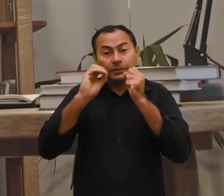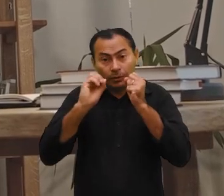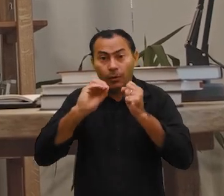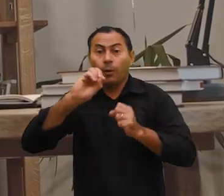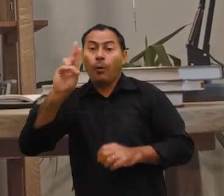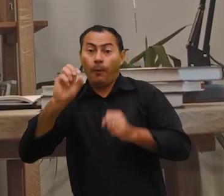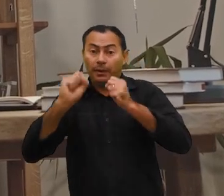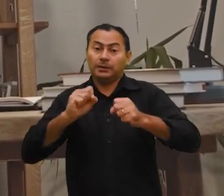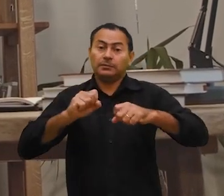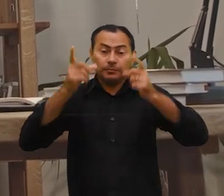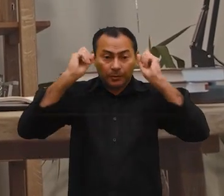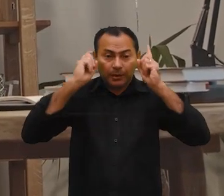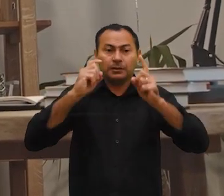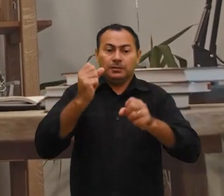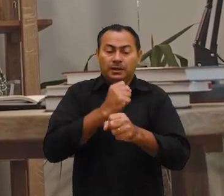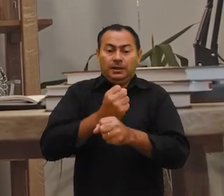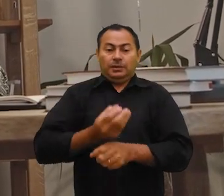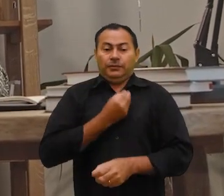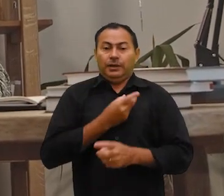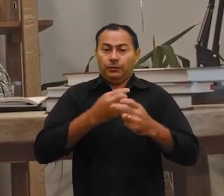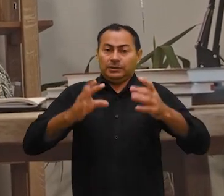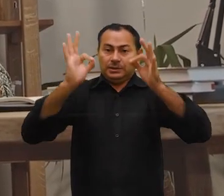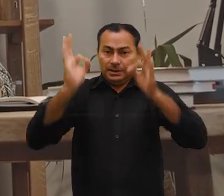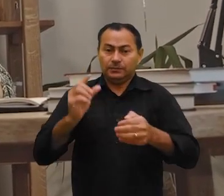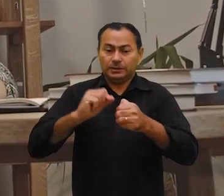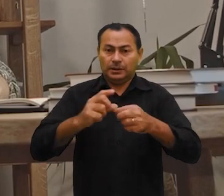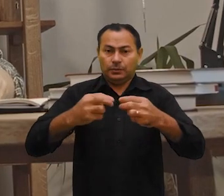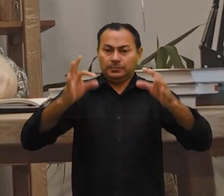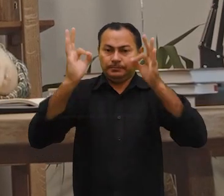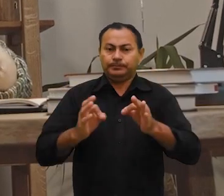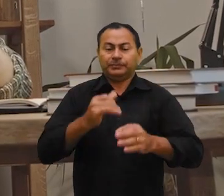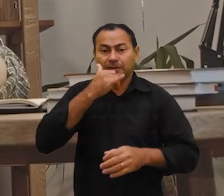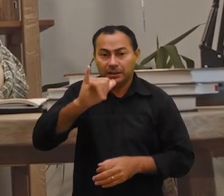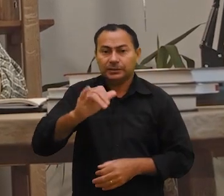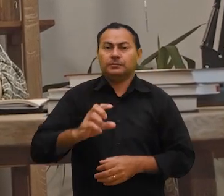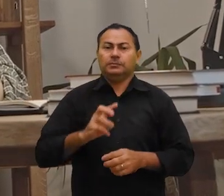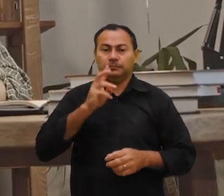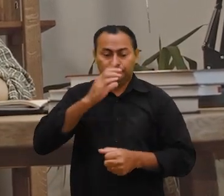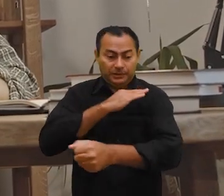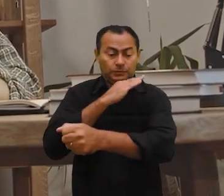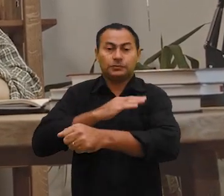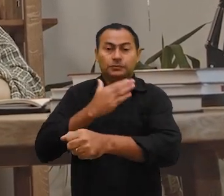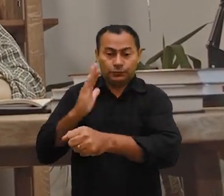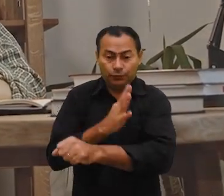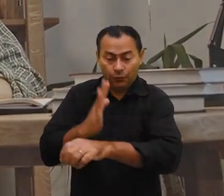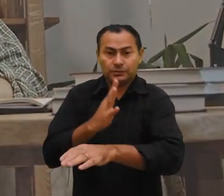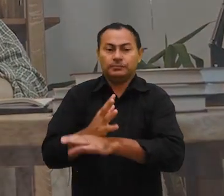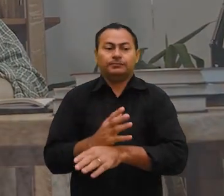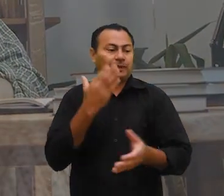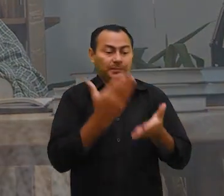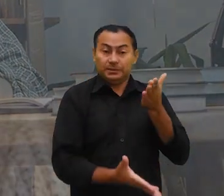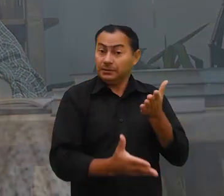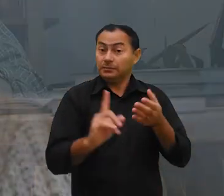podemos nos preocupar, trabalhar e construir coisas corretas? E assim o esforço e energia empregados não serão desperdiçados?